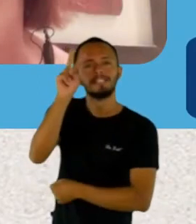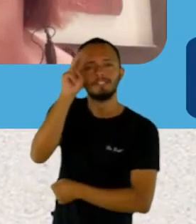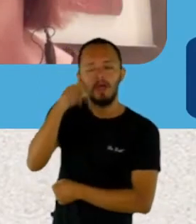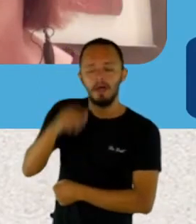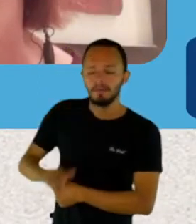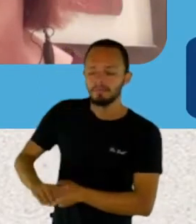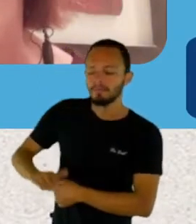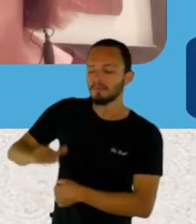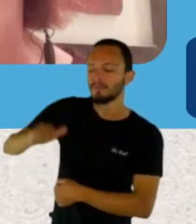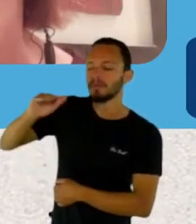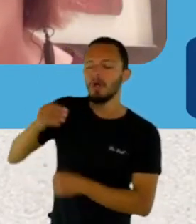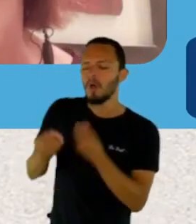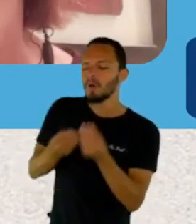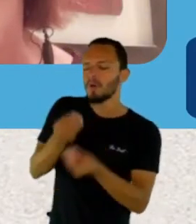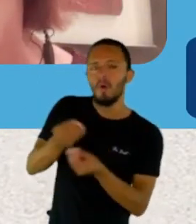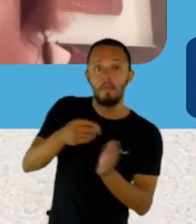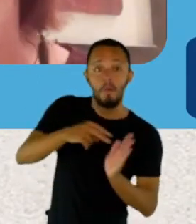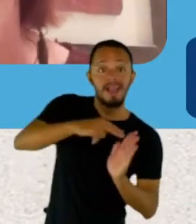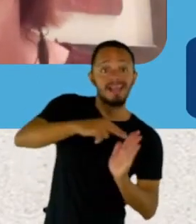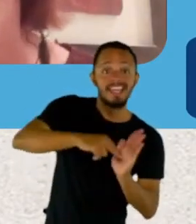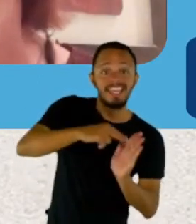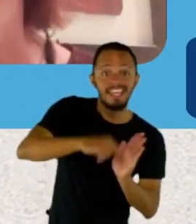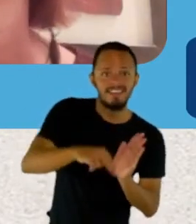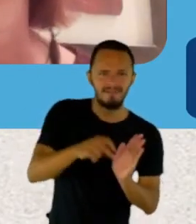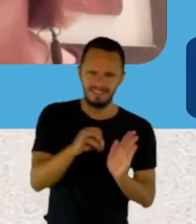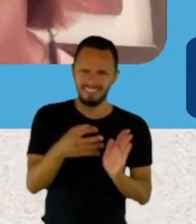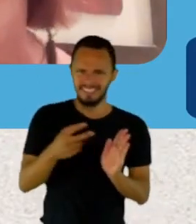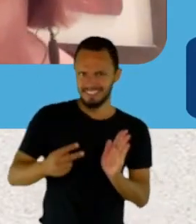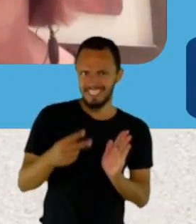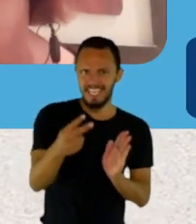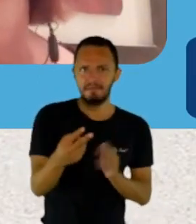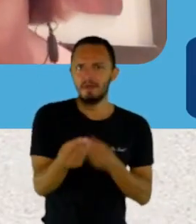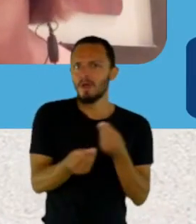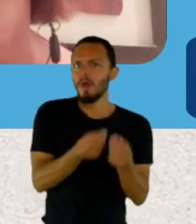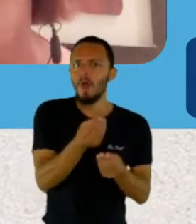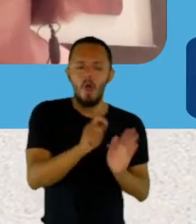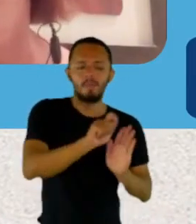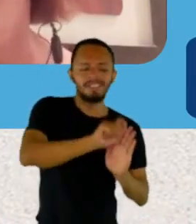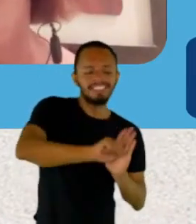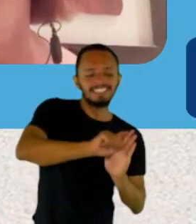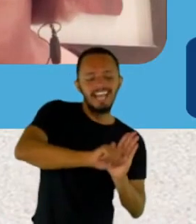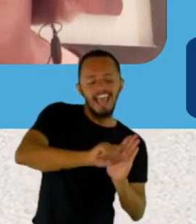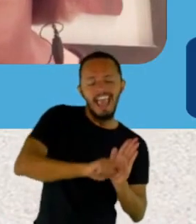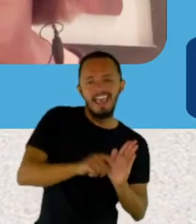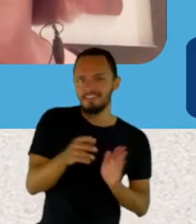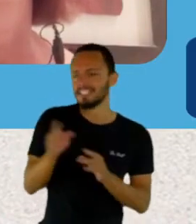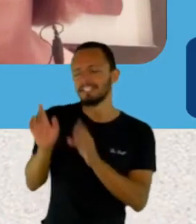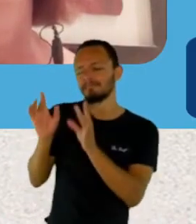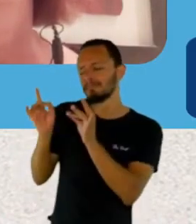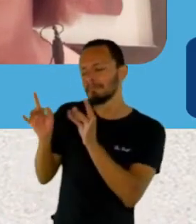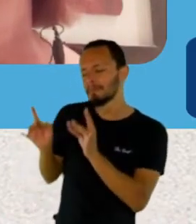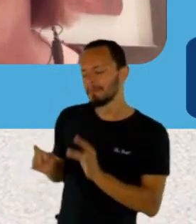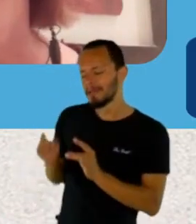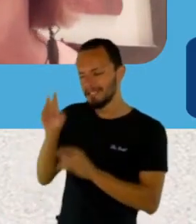lidava com os livros, você sempre teve contato com o livro, como que você começou a escrever. Conta um pouquinho para a gente da sua história.